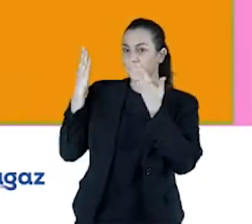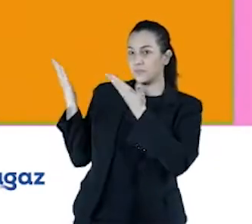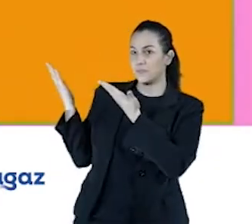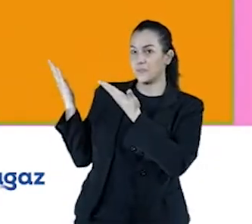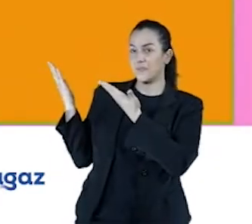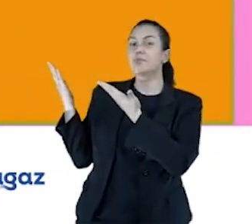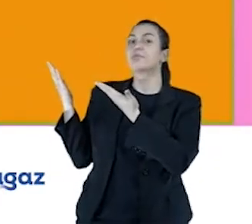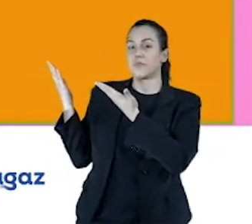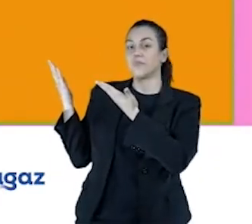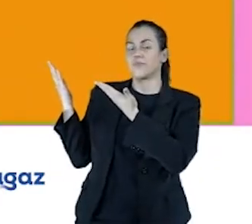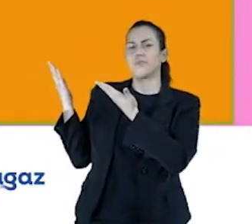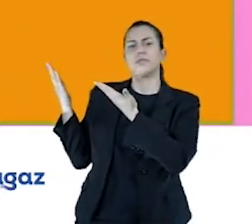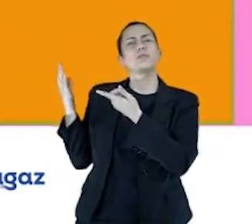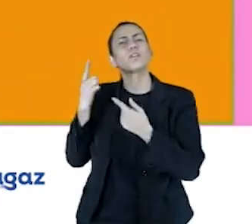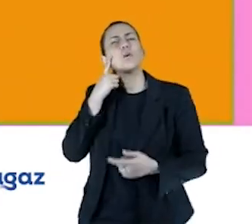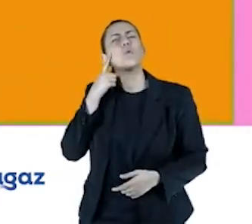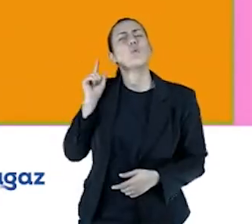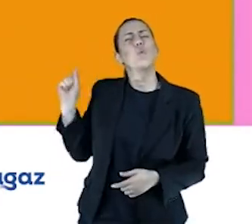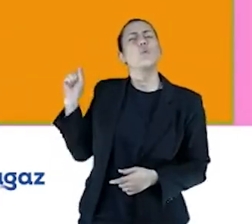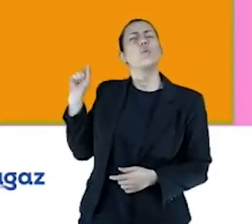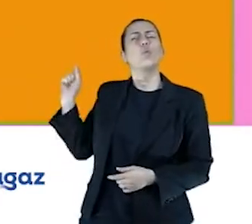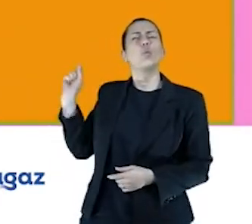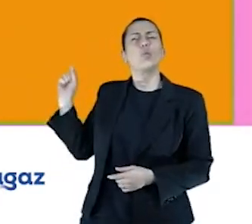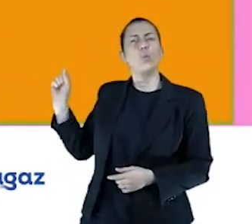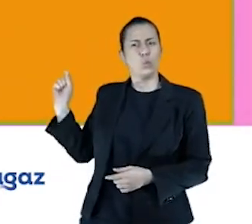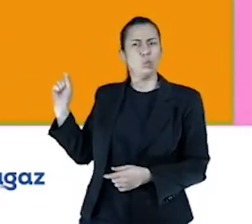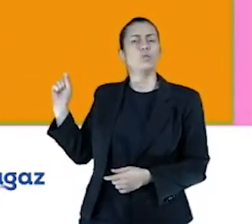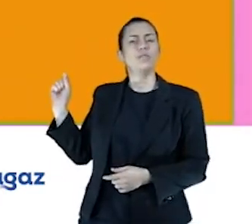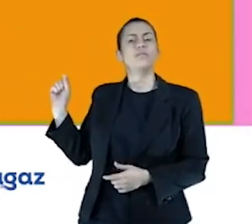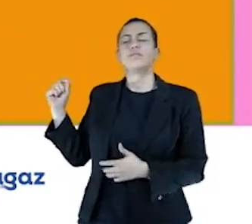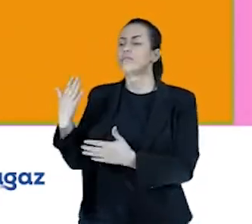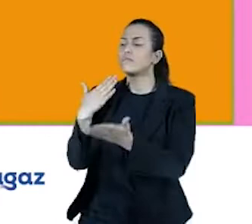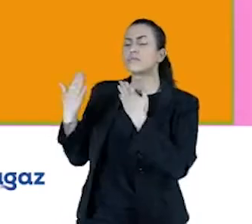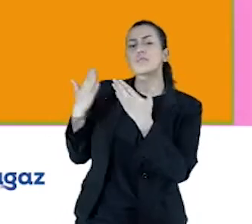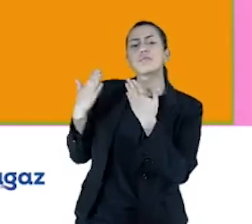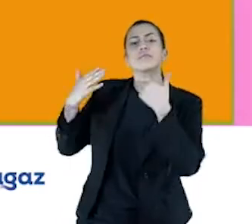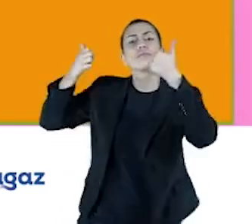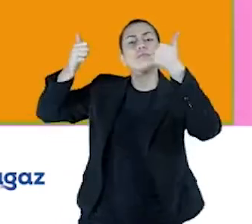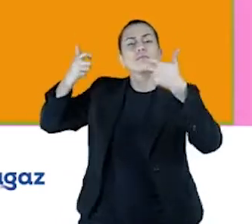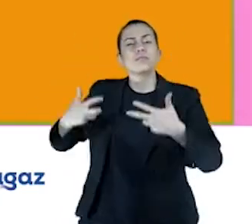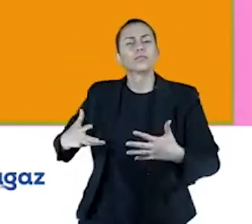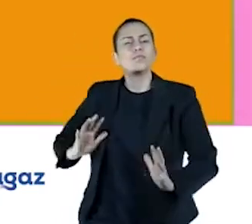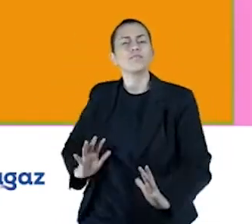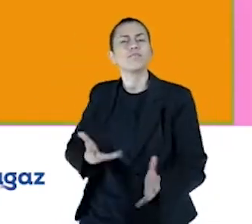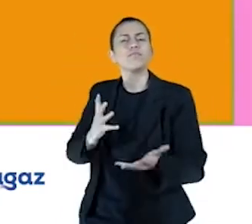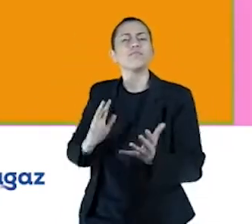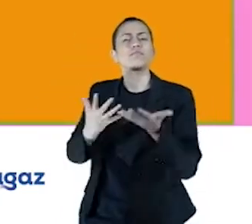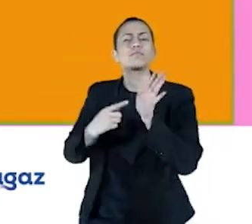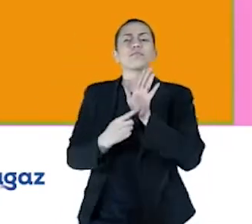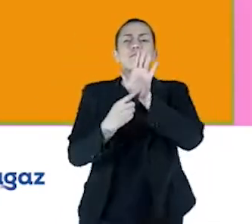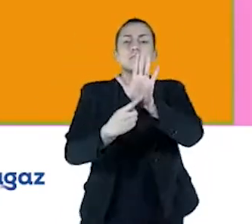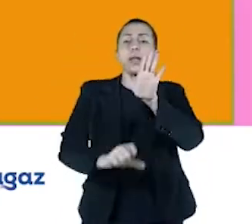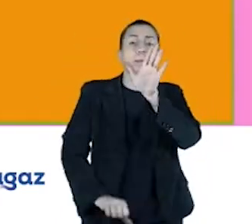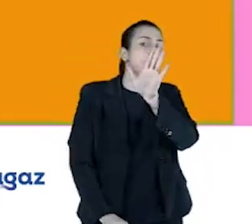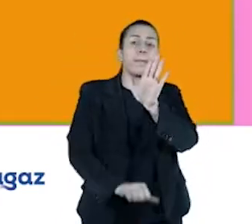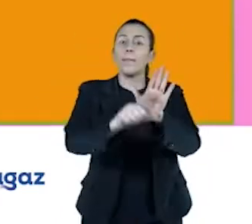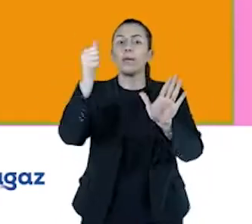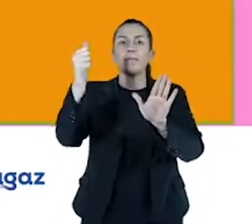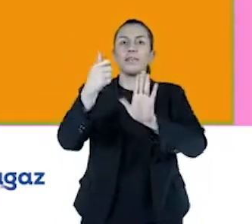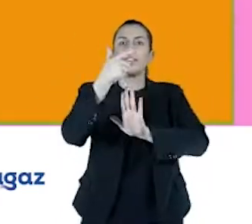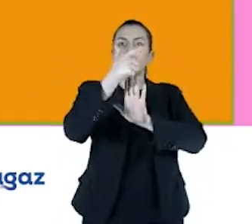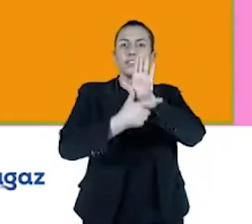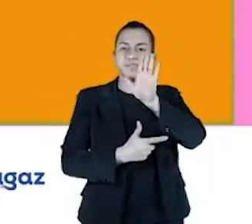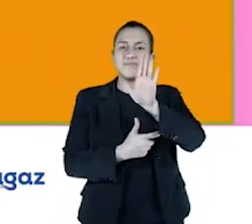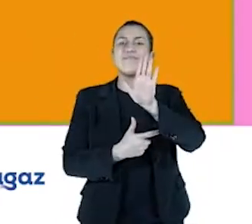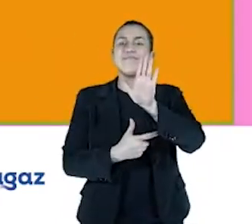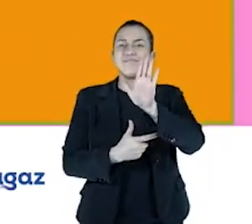Então, eu trouxe aqui, pessoal, para a gente começar essa conversa, né, de uma forma inspiradora, eu trouxe aqui a primeira carta aos acionistas